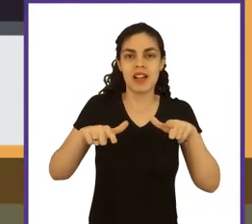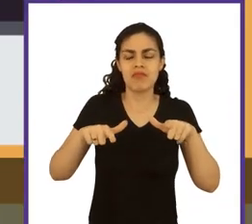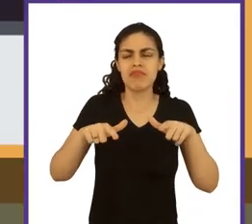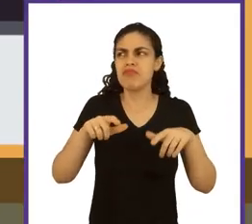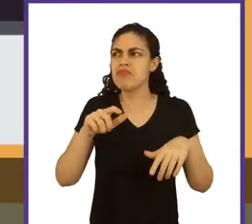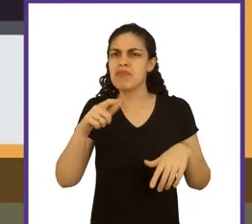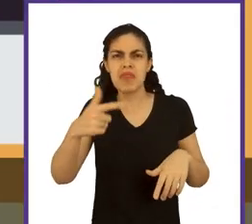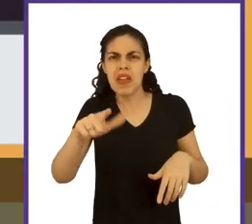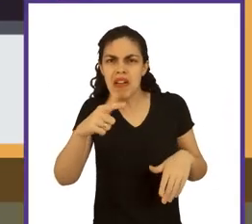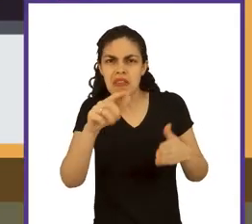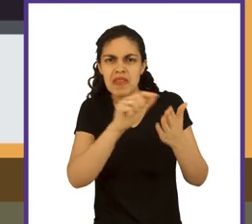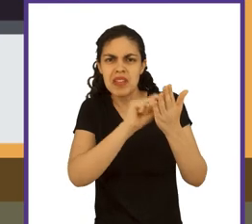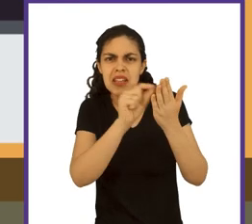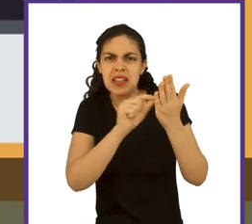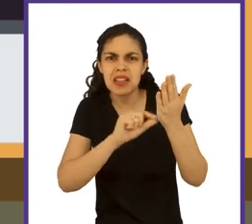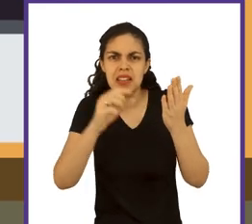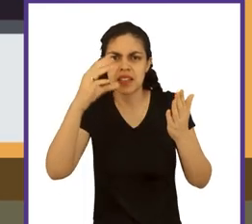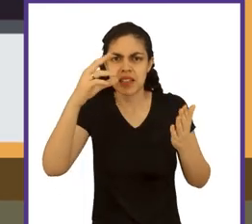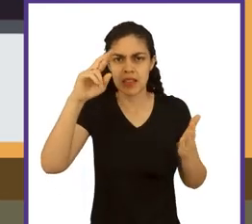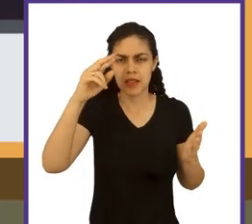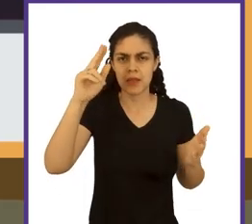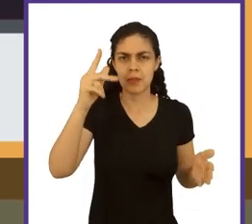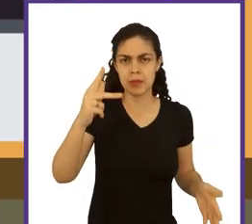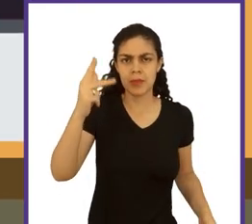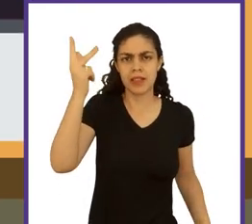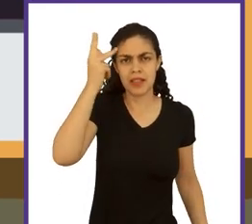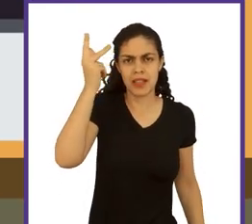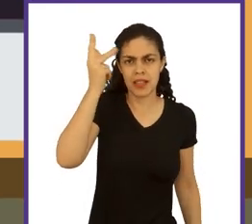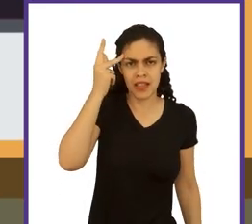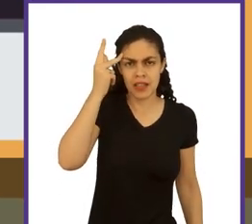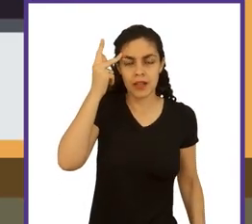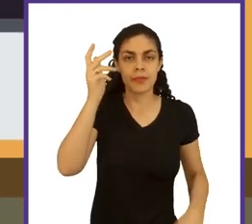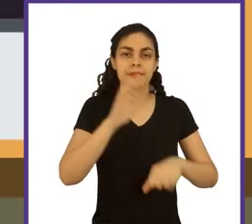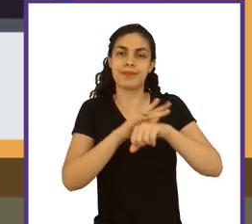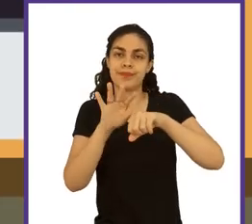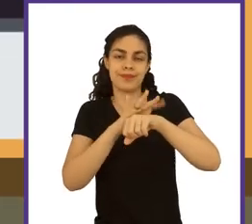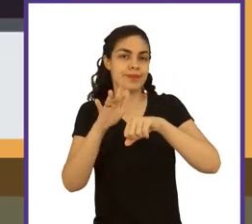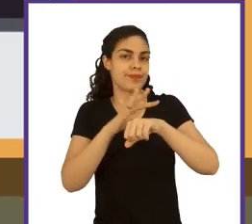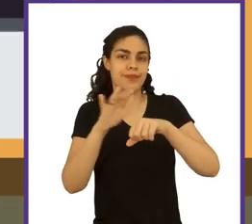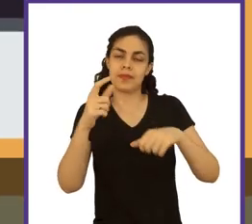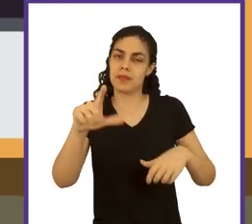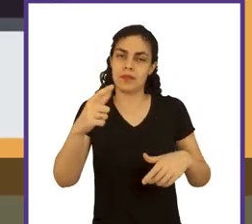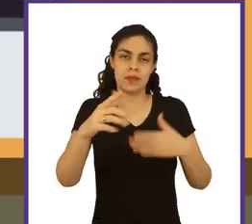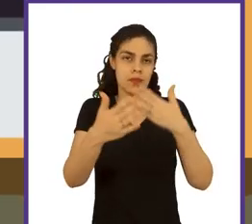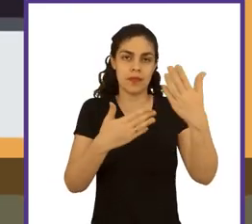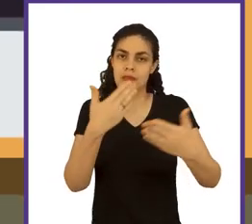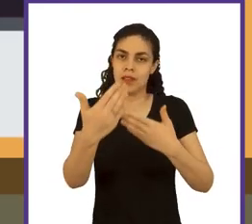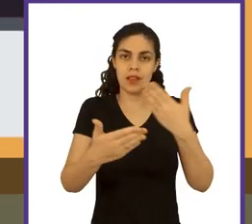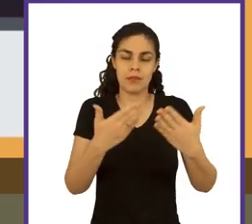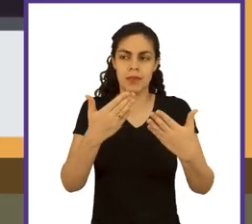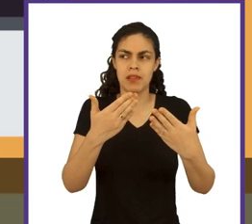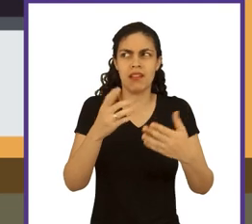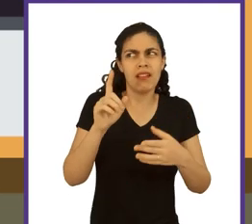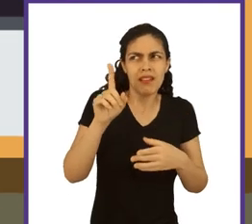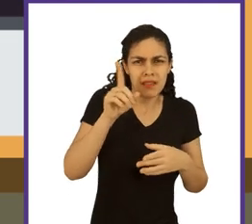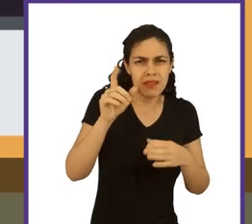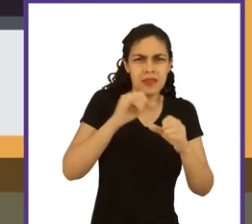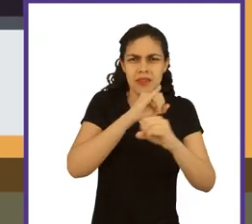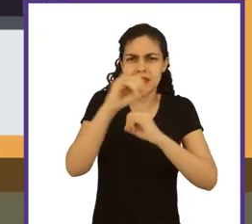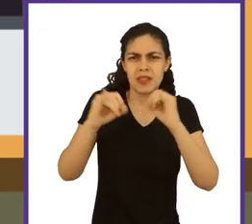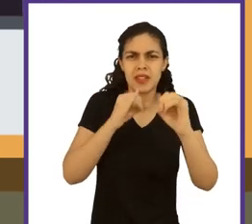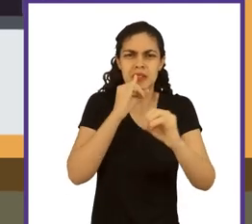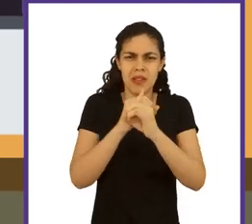Não fez sua inscrição no CRPSP ainda? É que com a pandemia, não tem atendimento lá. Ah, Carol, não é você que faz tudo pela